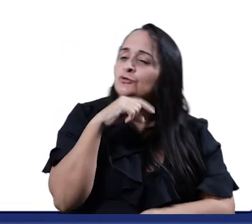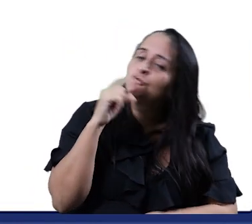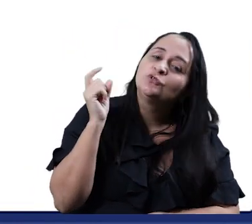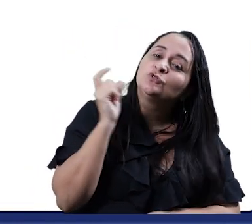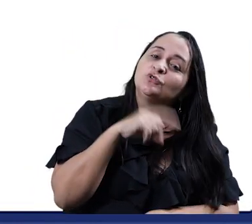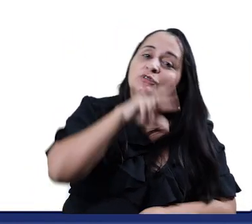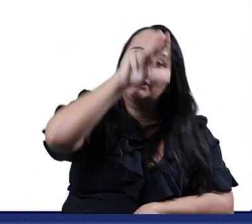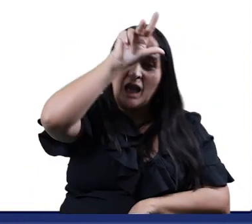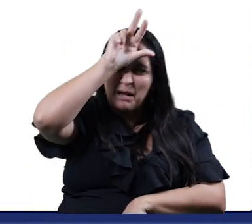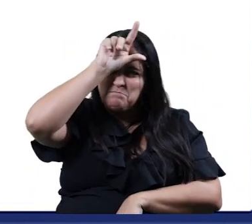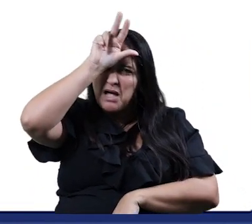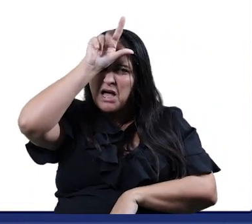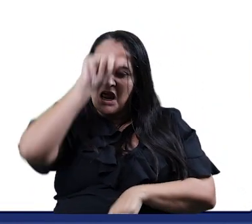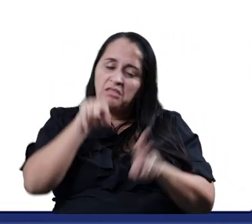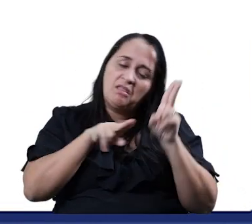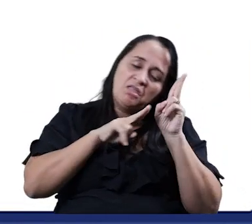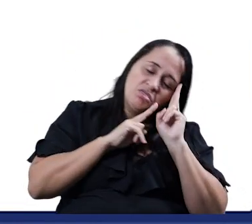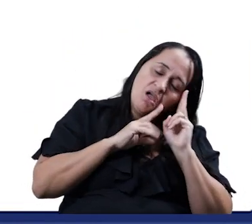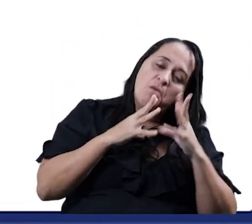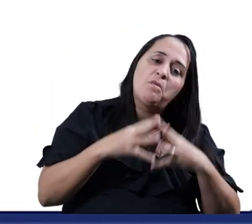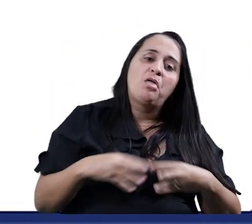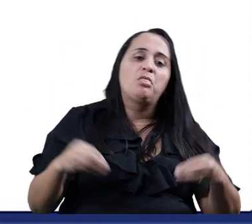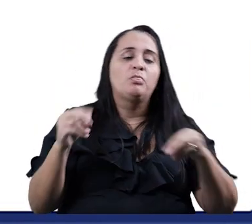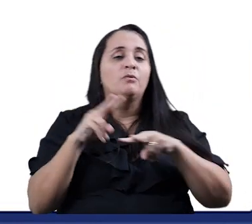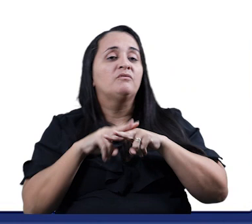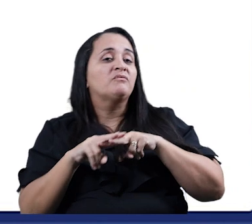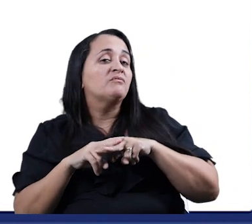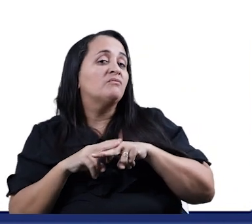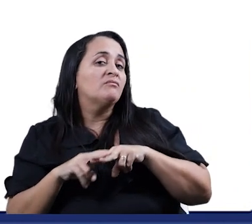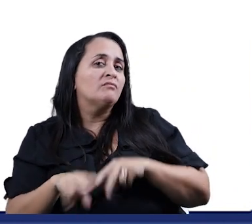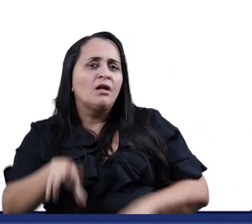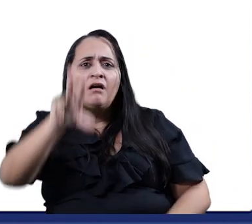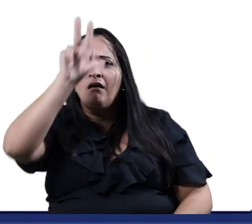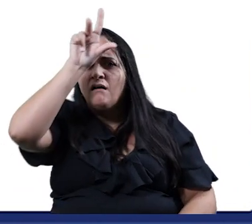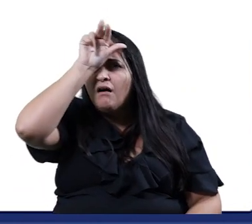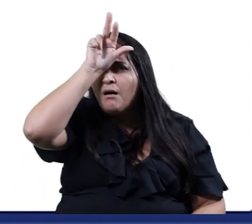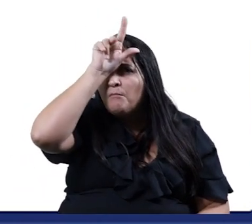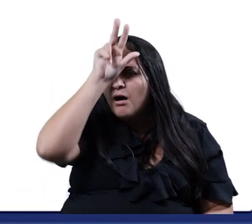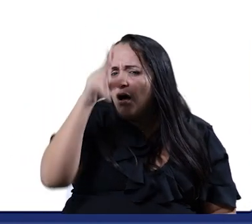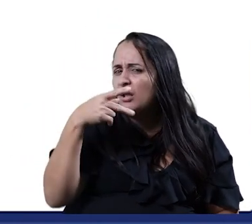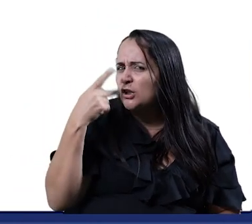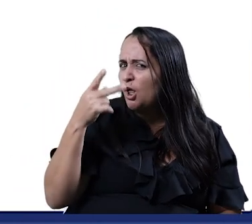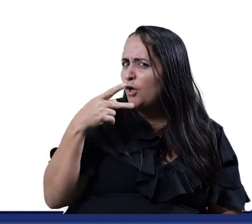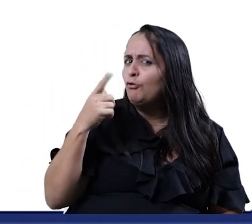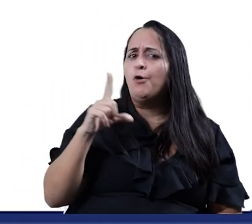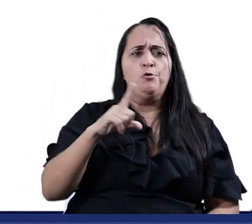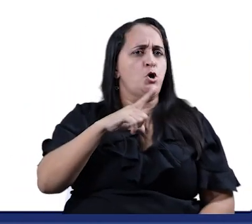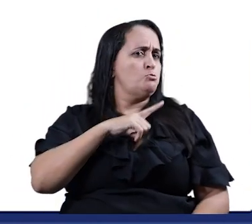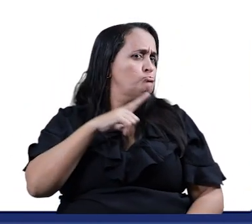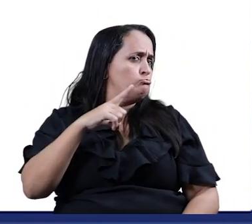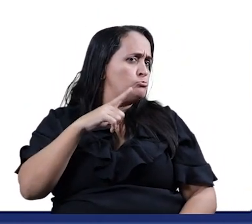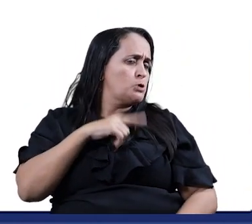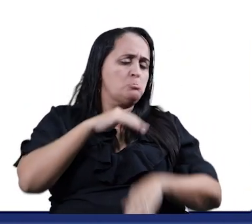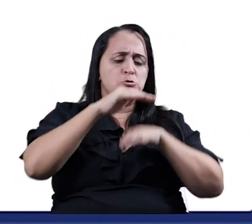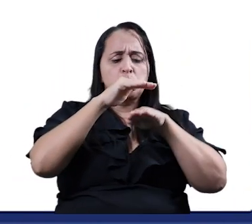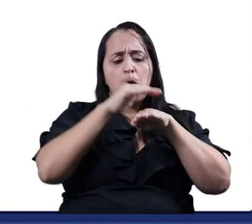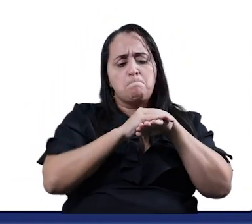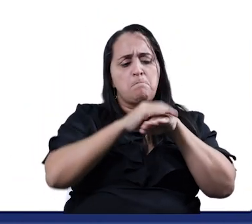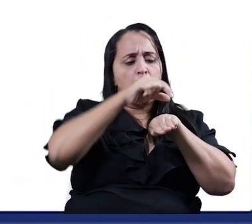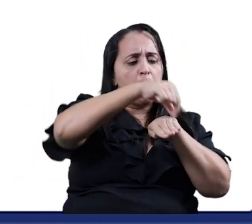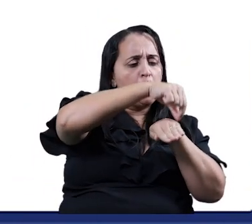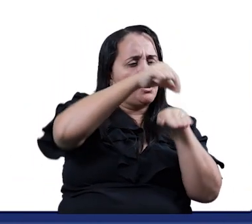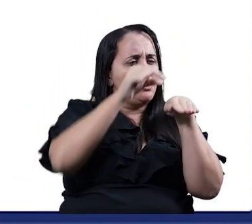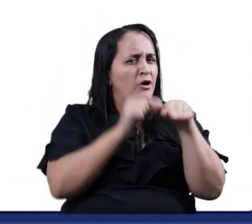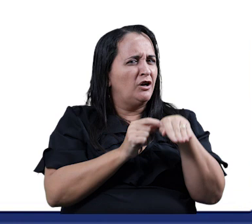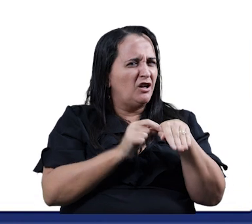Ela dorme é no capim A barata diz que tem um sapato de fivela